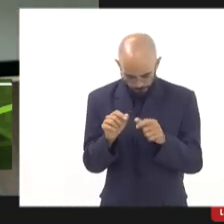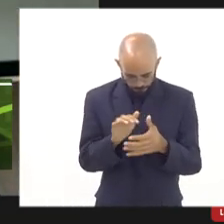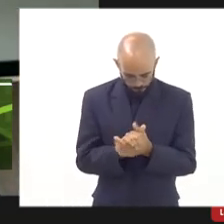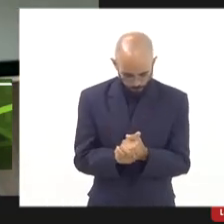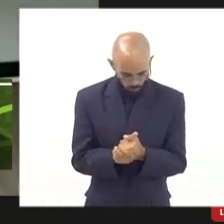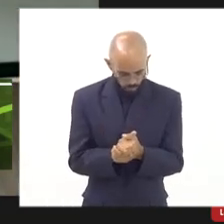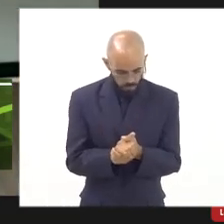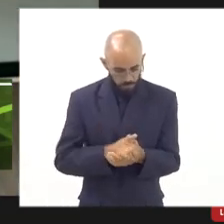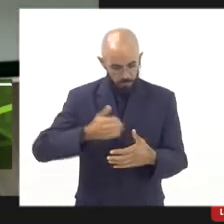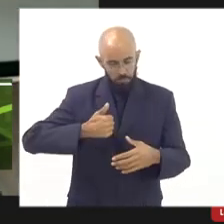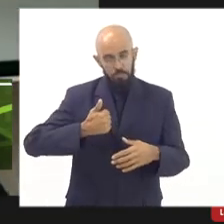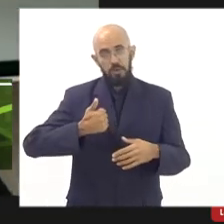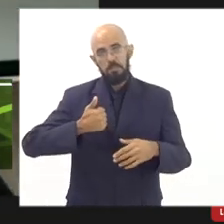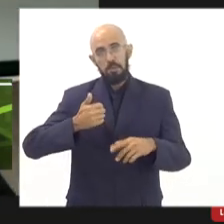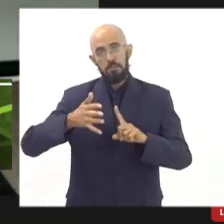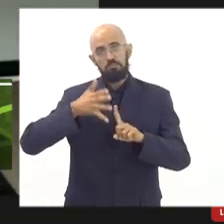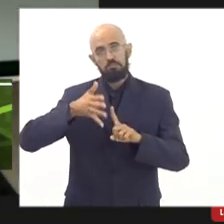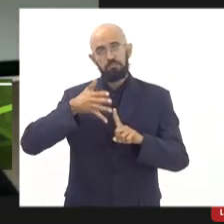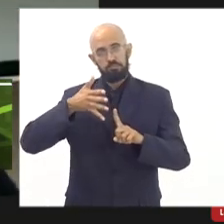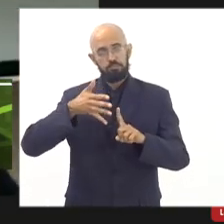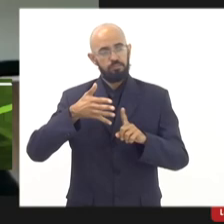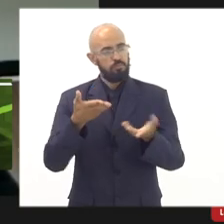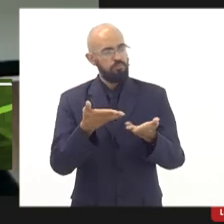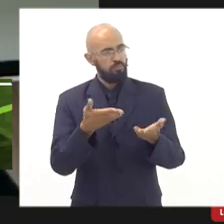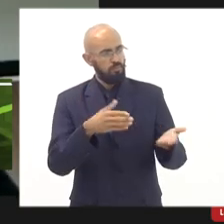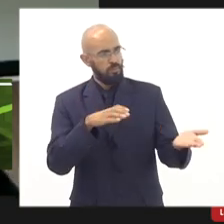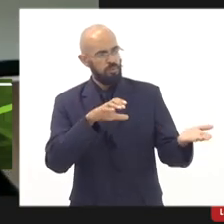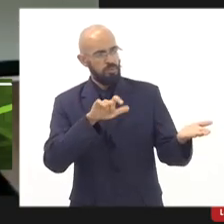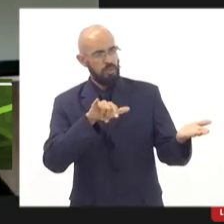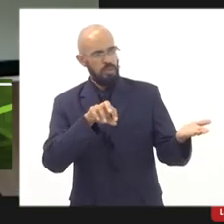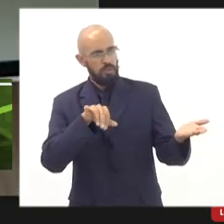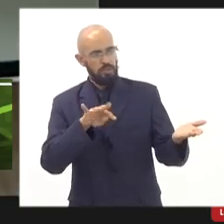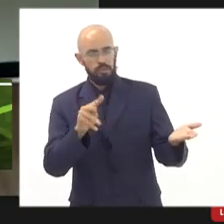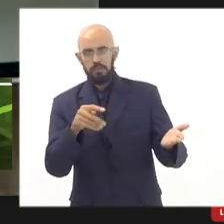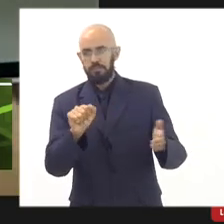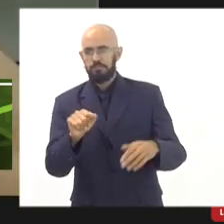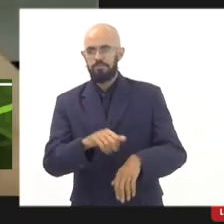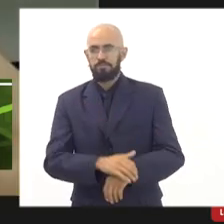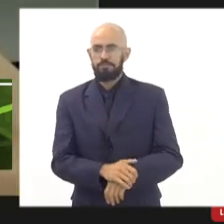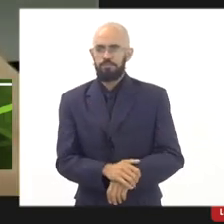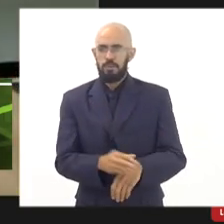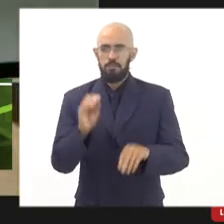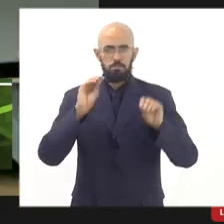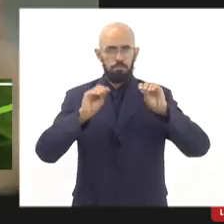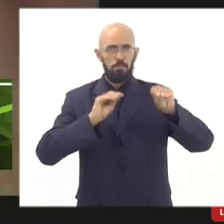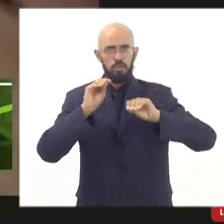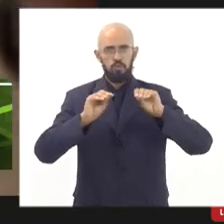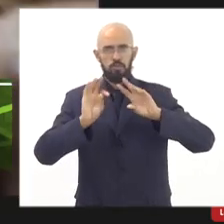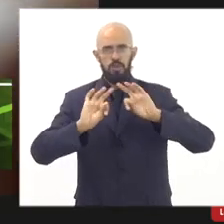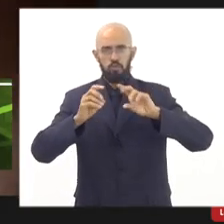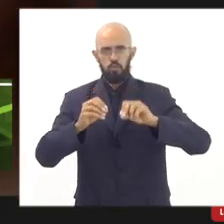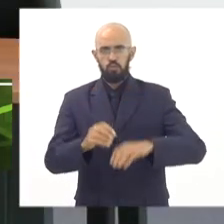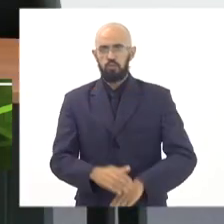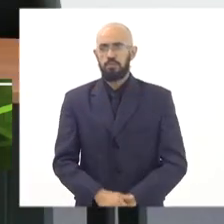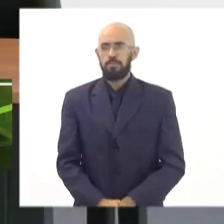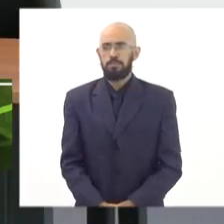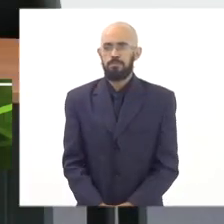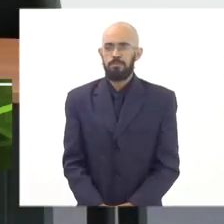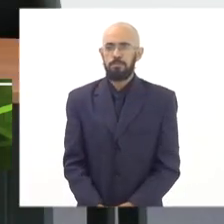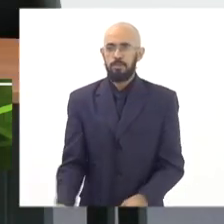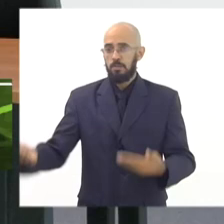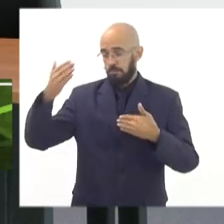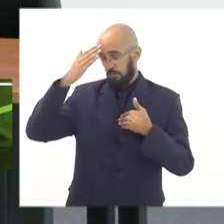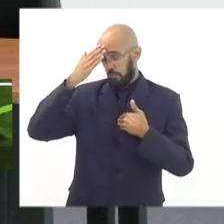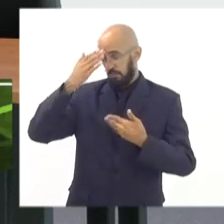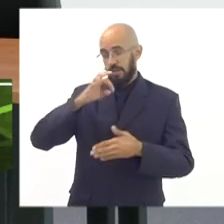primeira impressão e passar a palavra para você, Zalini. Está bom? Beijo a todos. Está bom. Obrigada,